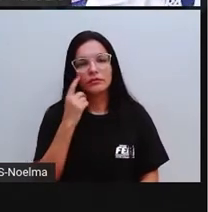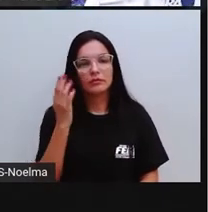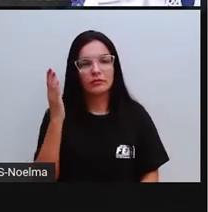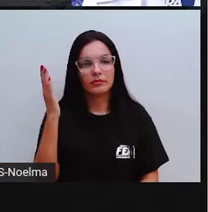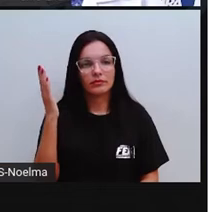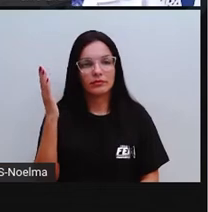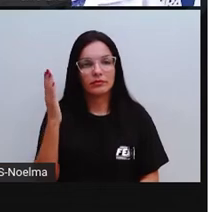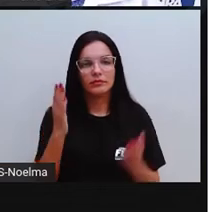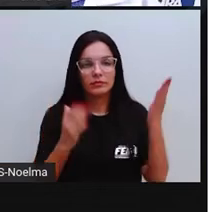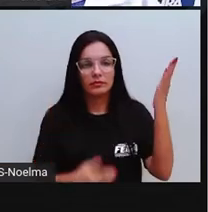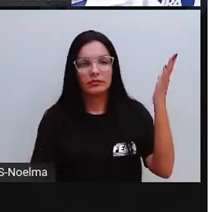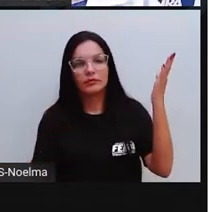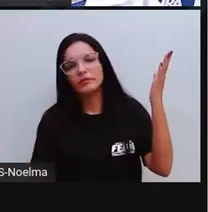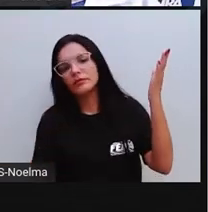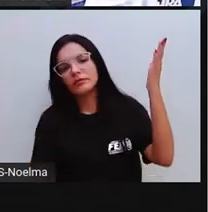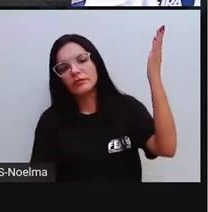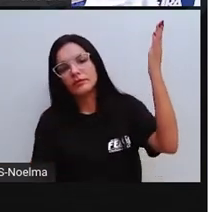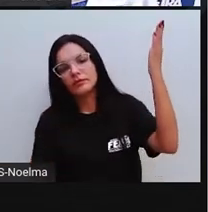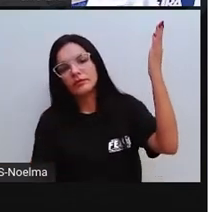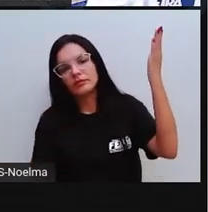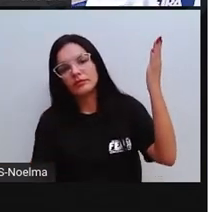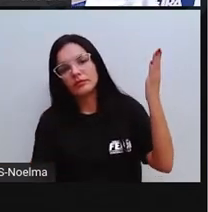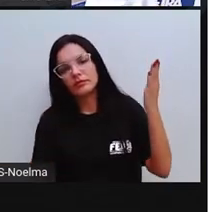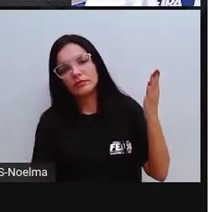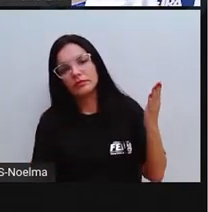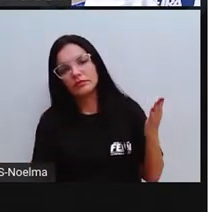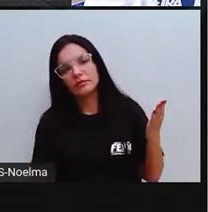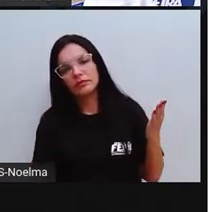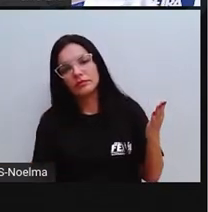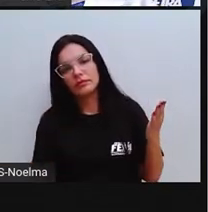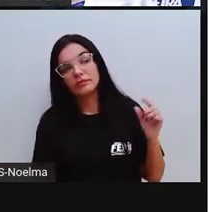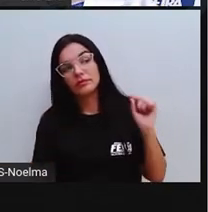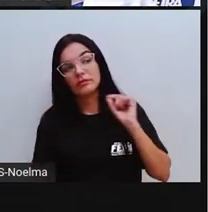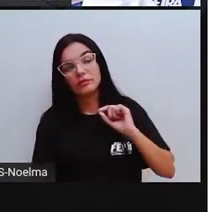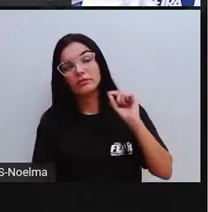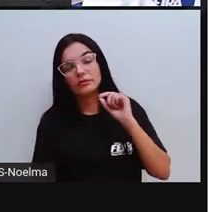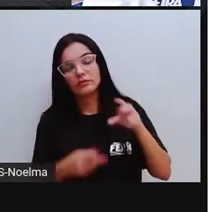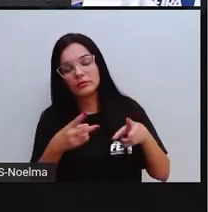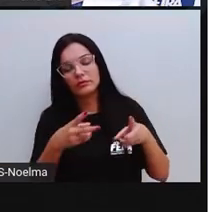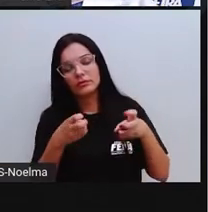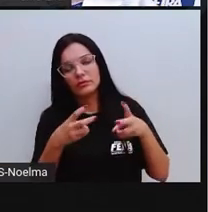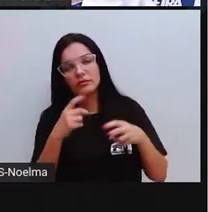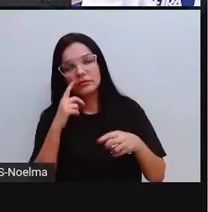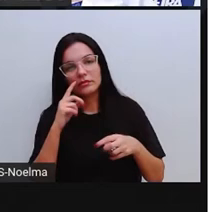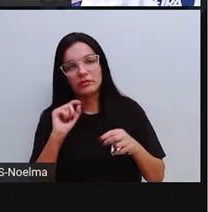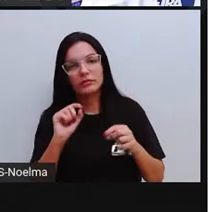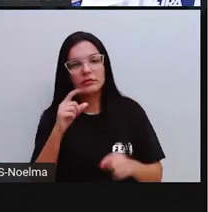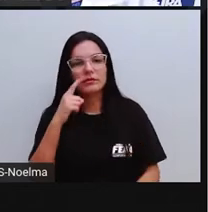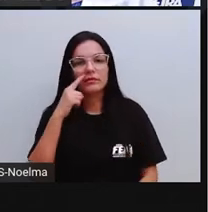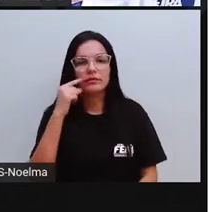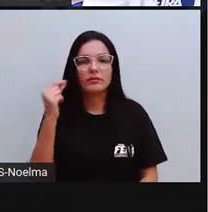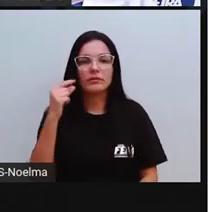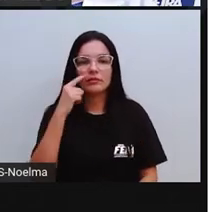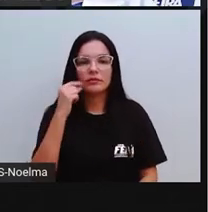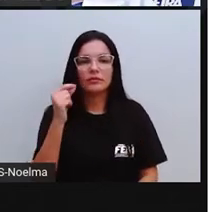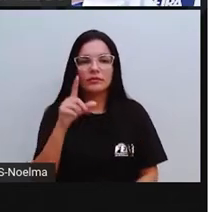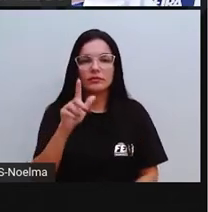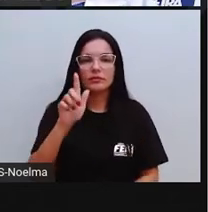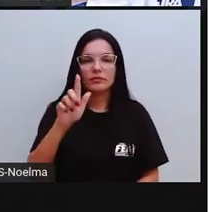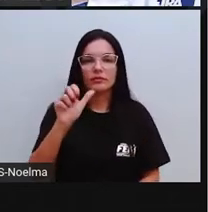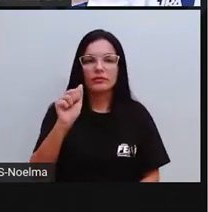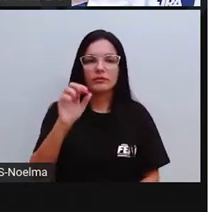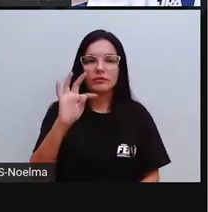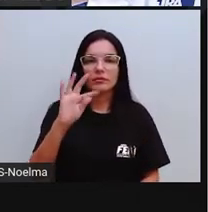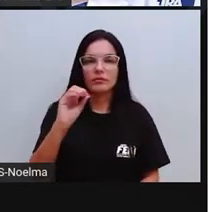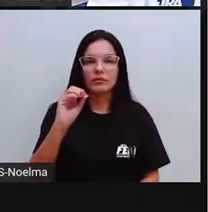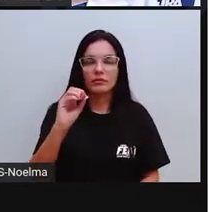nessa primeira lâmina que a PRO mostrou para vocês, observem a palavra GATO. Eu vou pegar essa palavra GATO